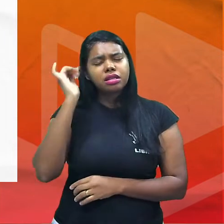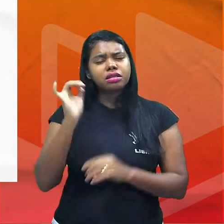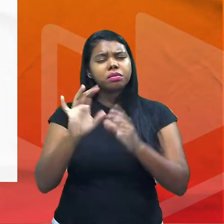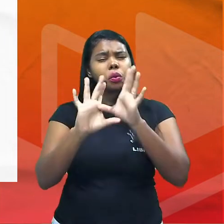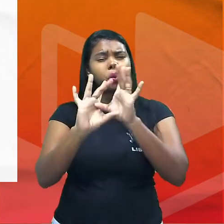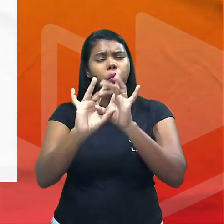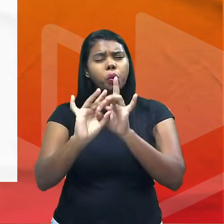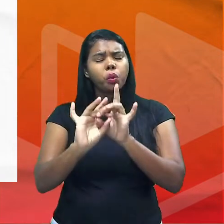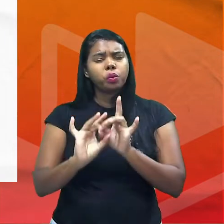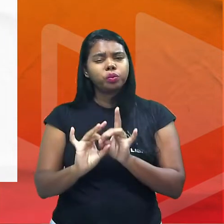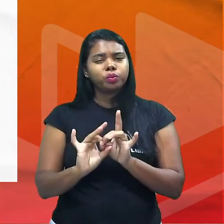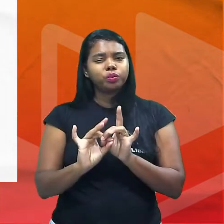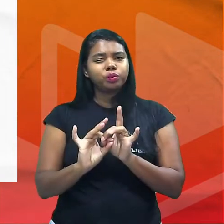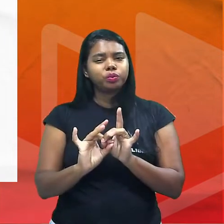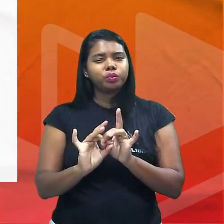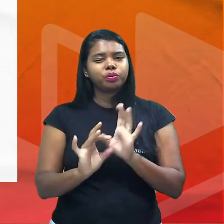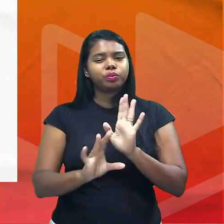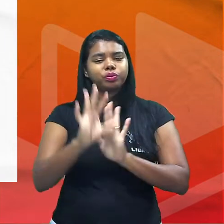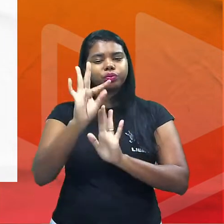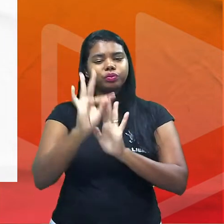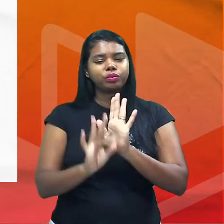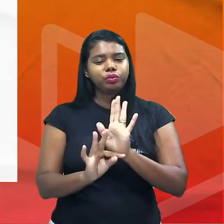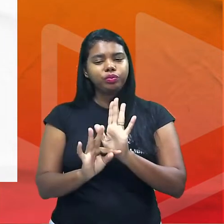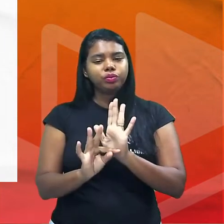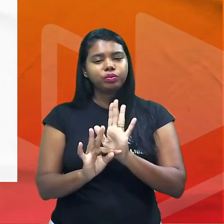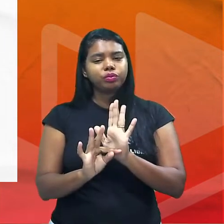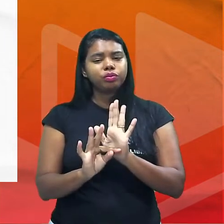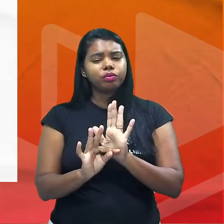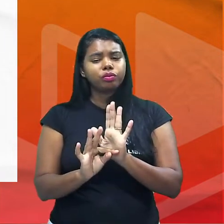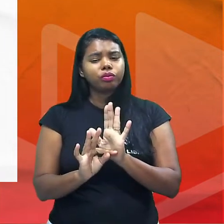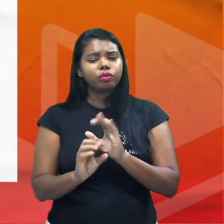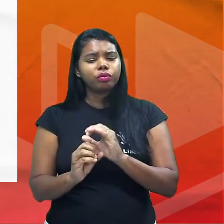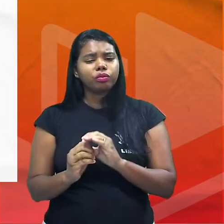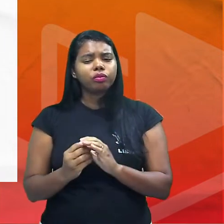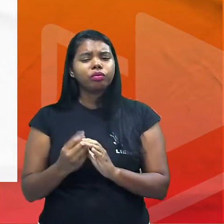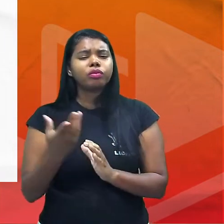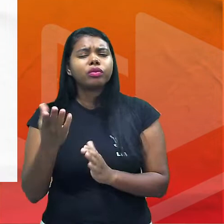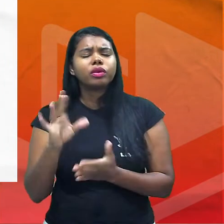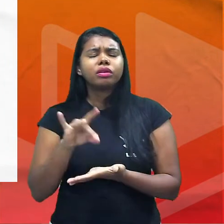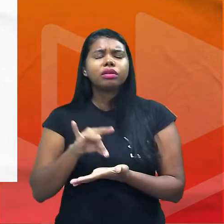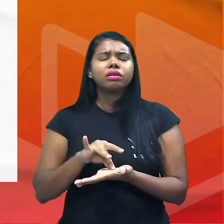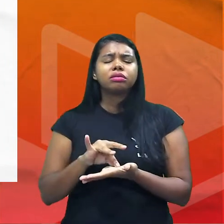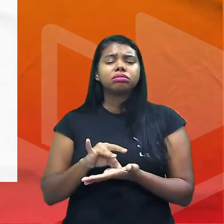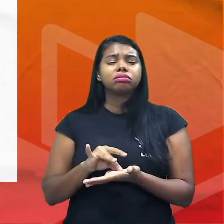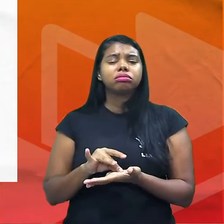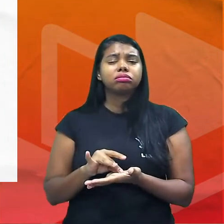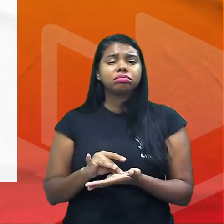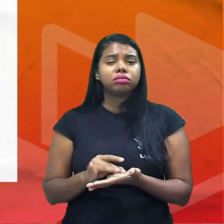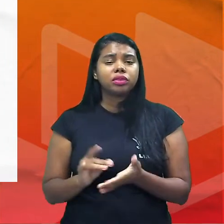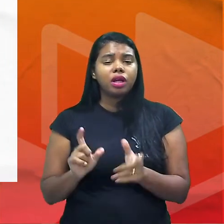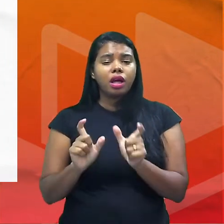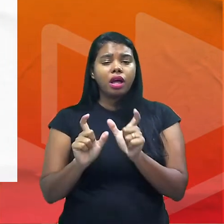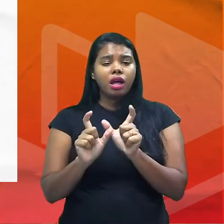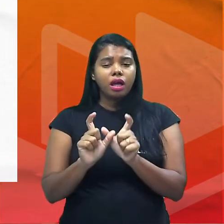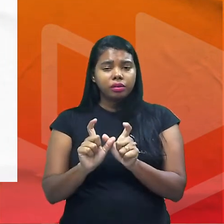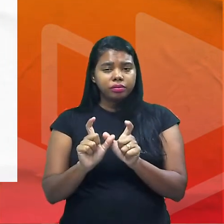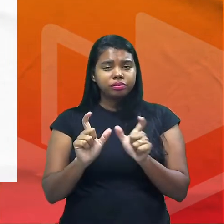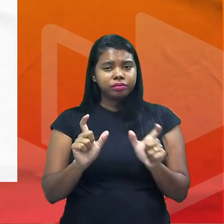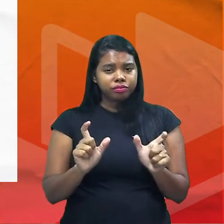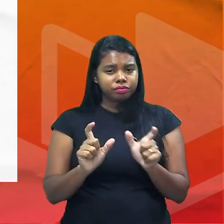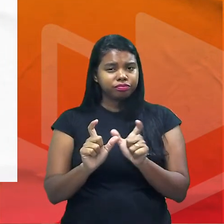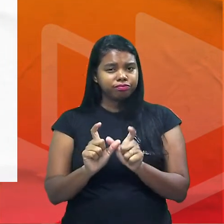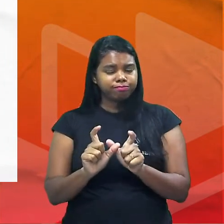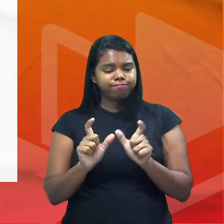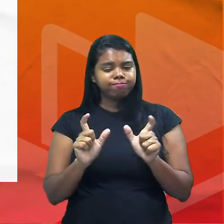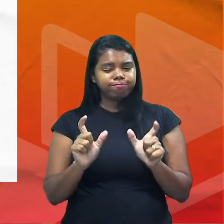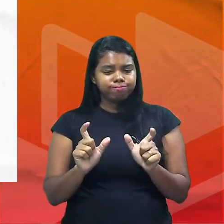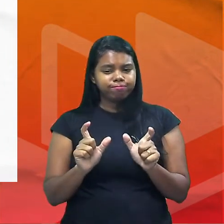textual o valor semântico o sentido desse conectivo então as conjunções elas eles são articuladores